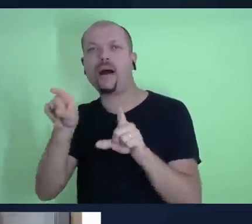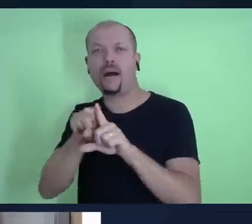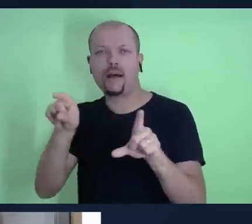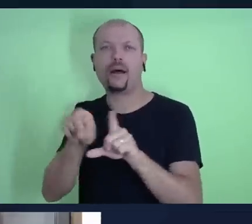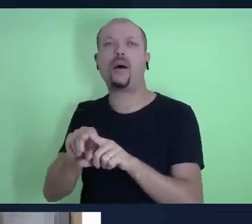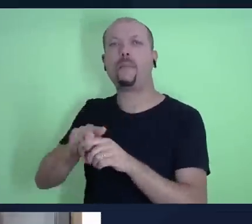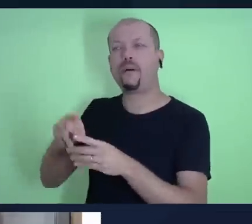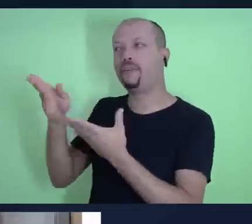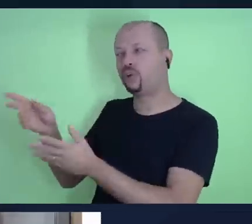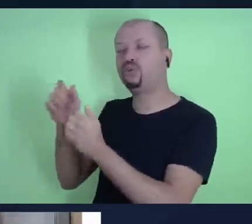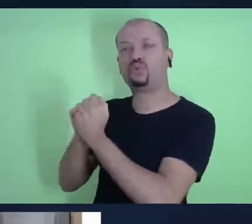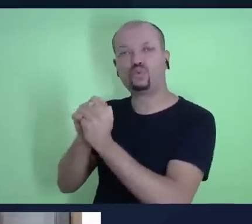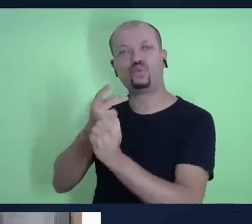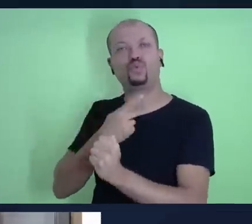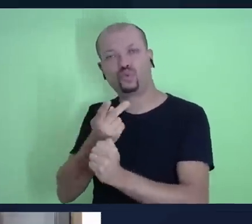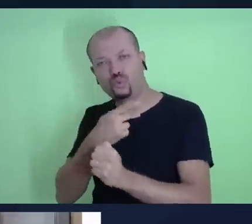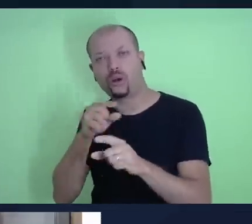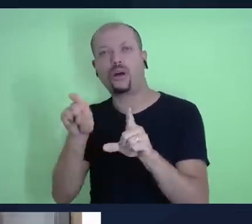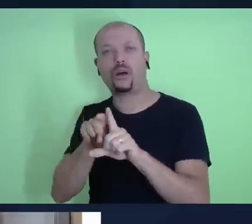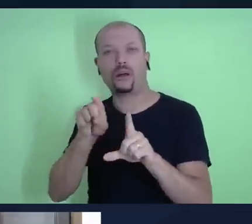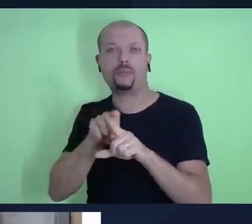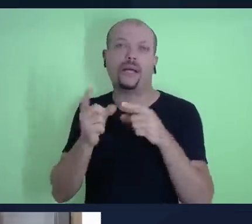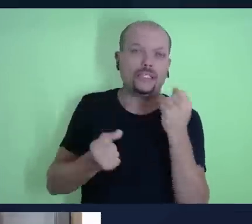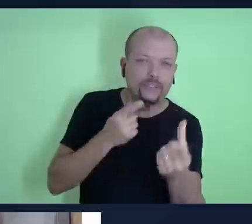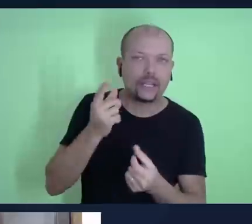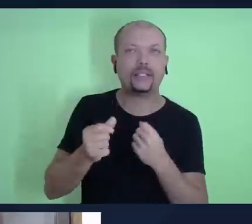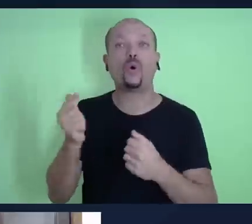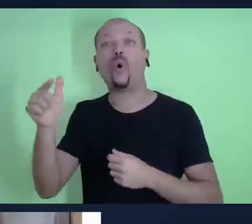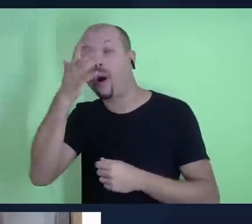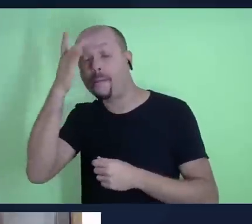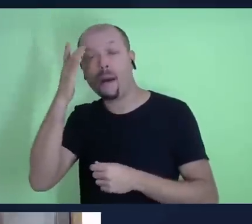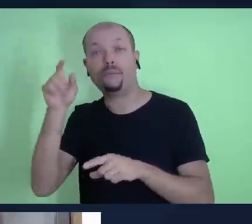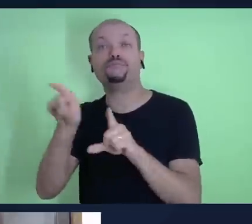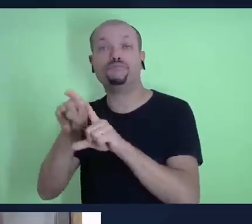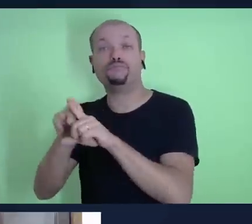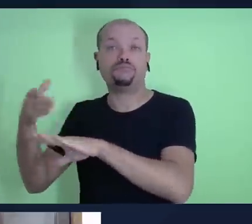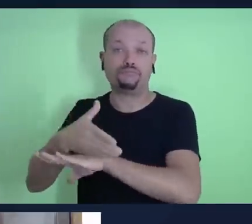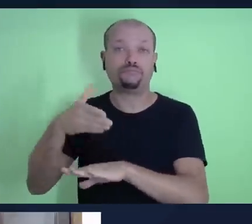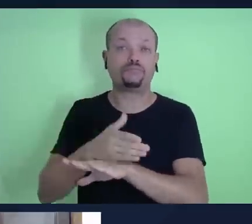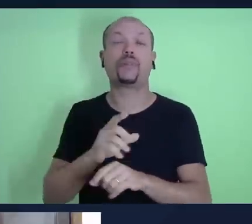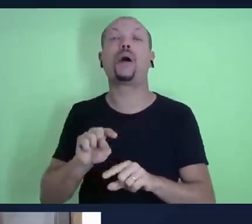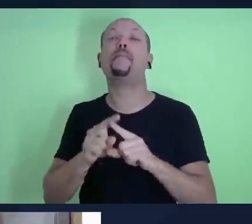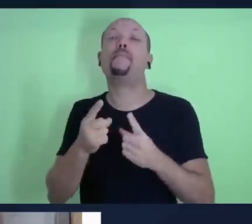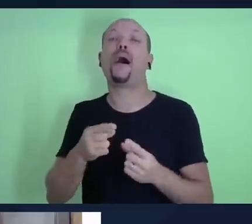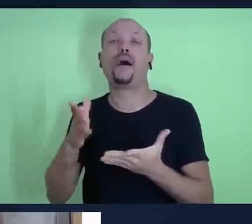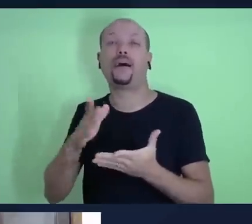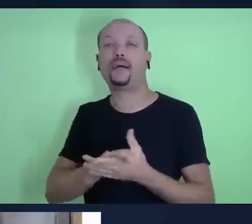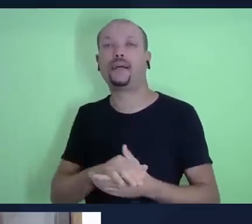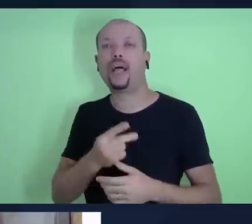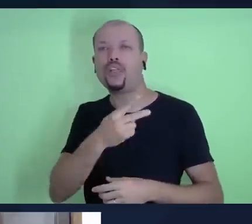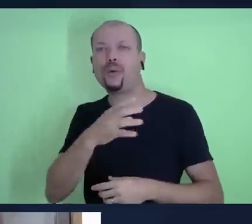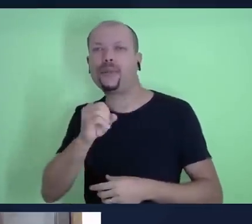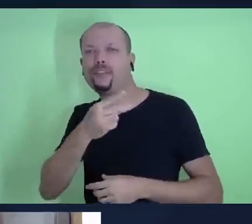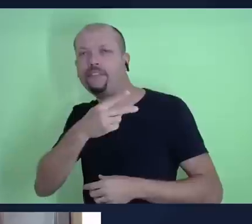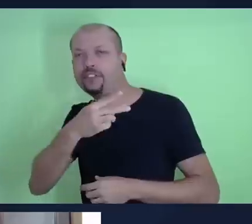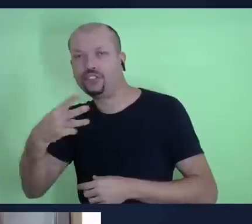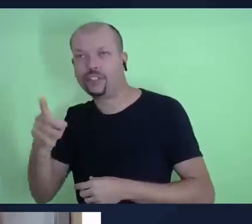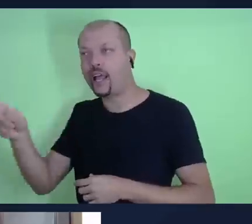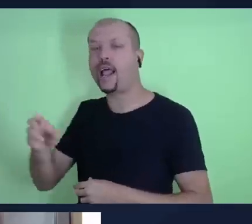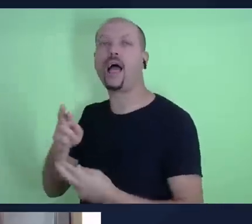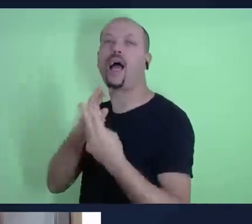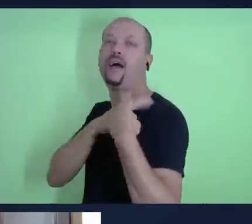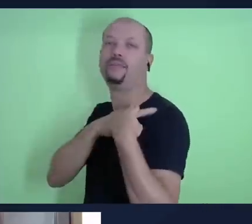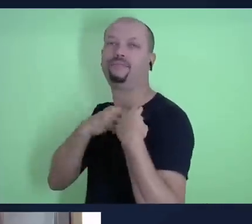também estará conosco de quando em quando, outros convidados, mas oficialmente, a partir de 2023, ele é o novo responsável